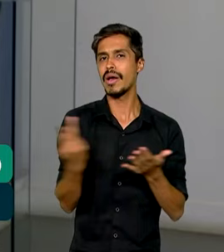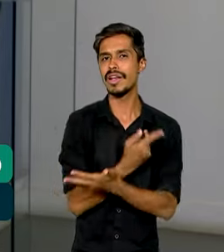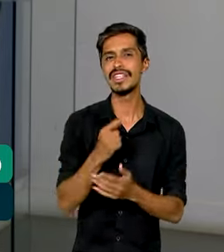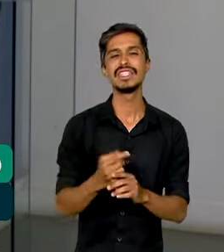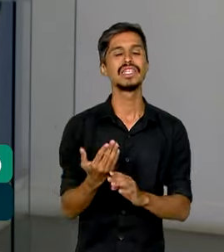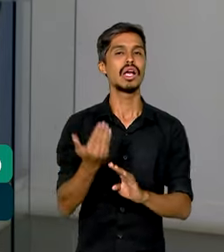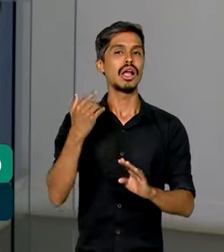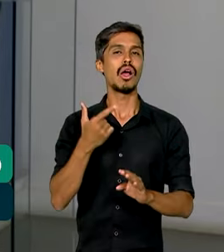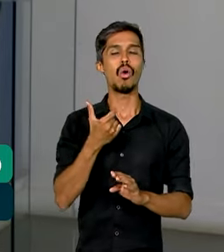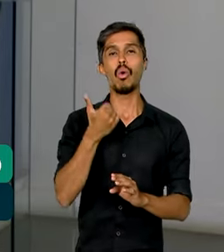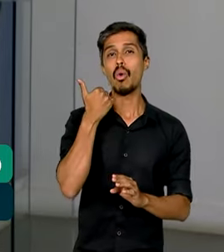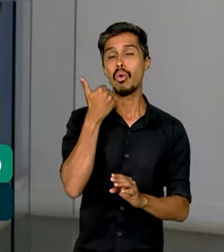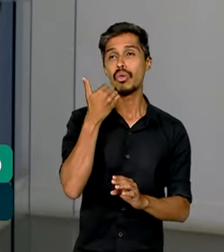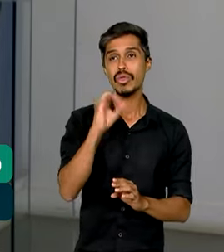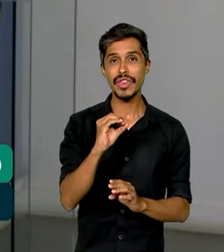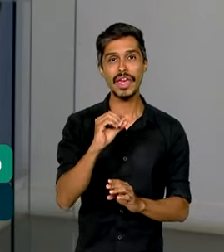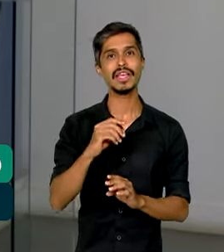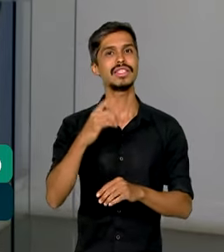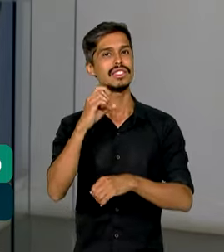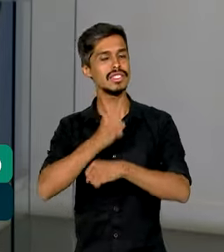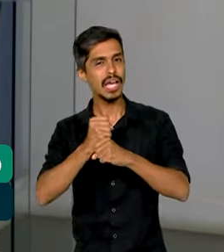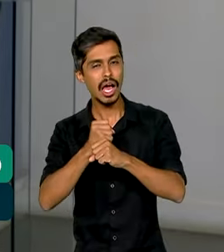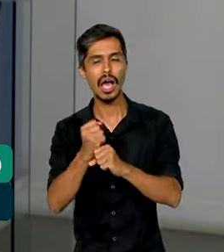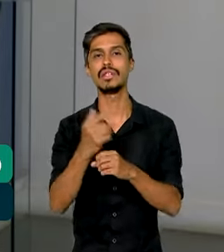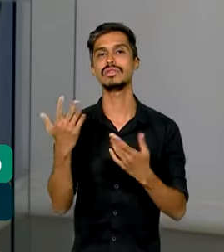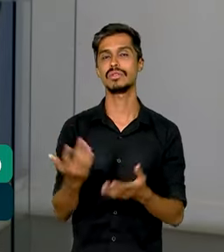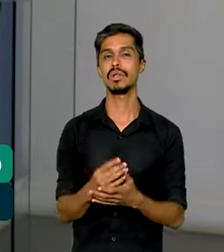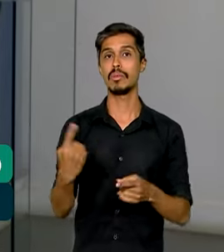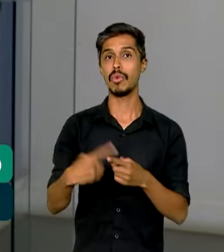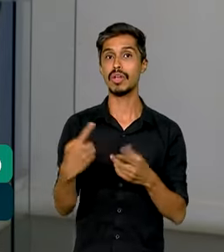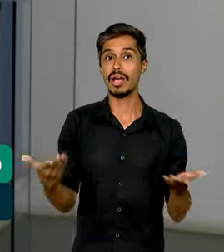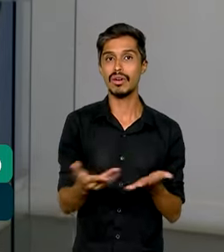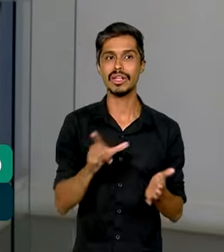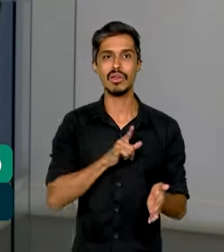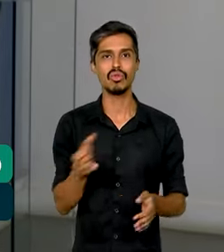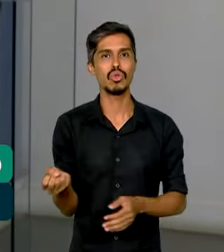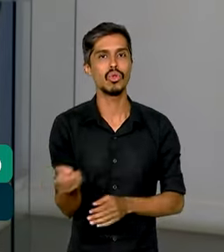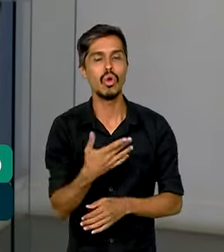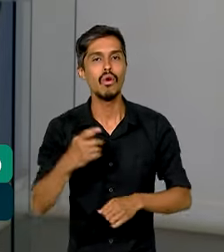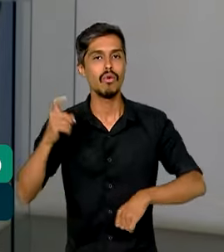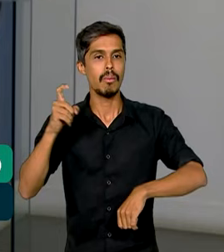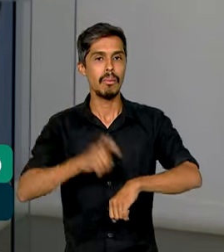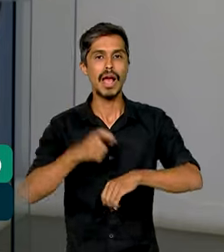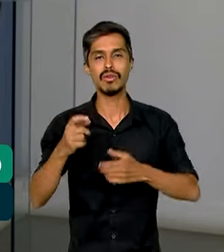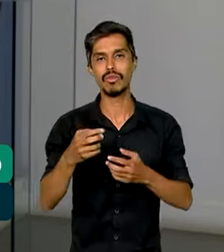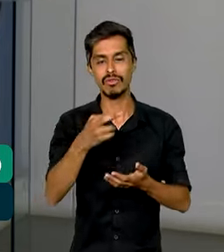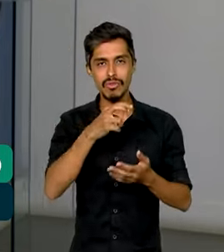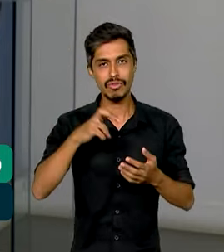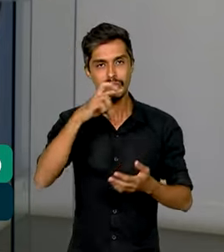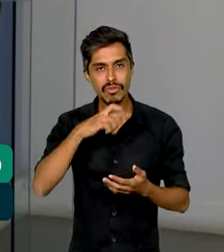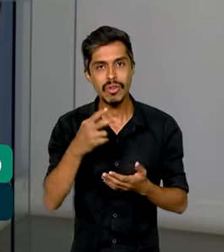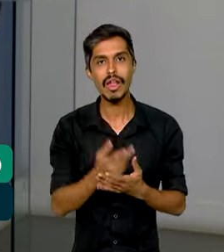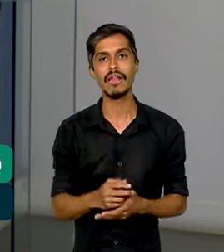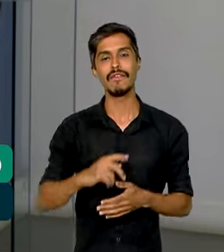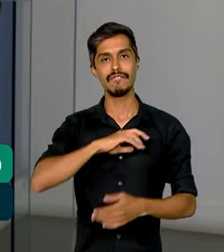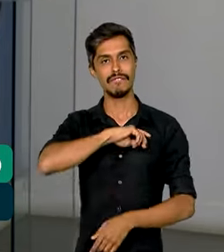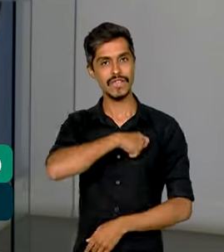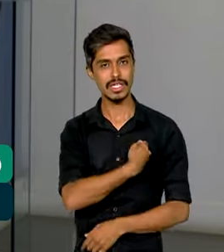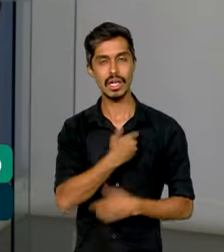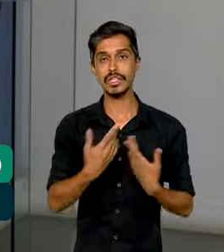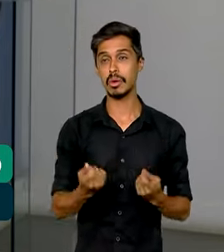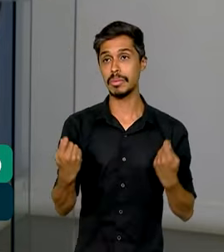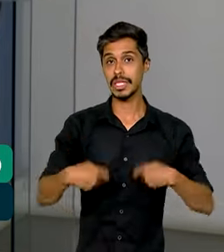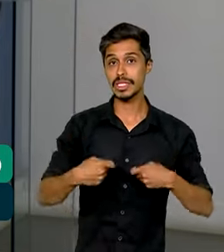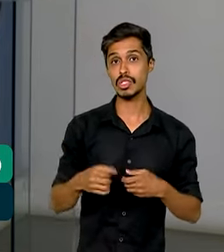há mais de uma década, porque agora o Brasil tem um novo marco fiscal. Então, todas essas receitas precisam ser geradas para